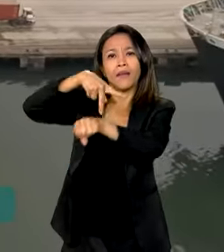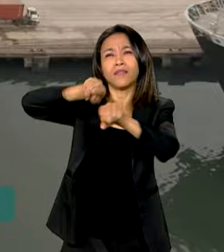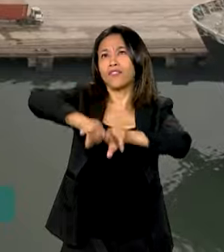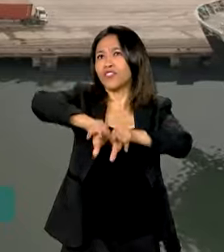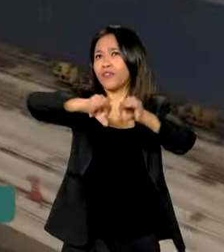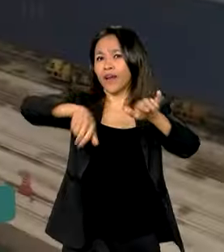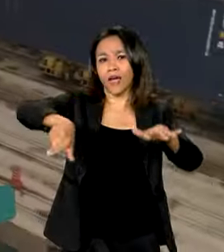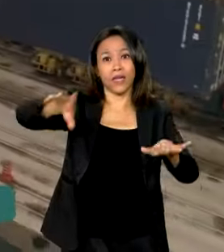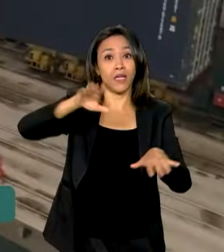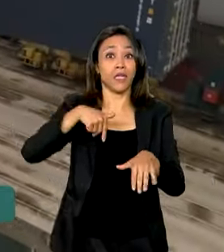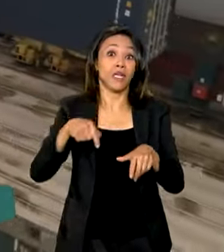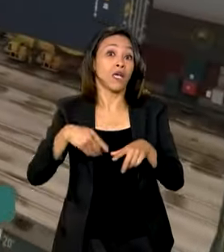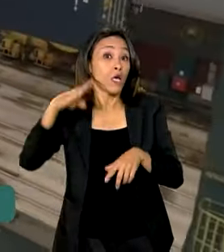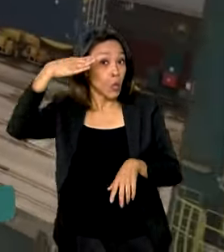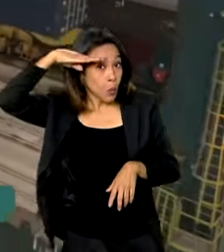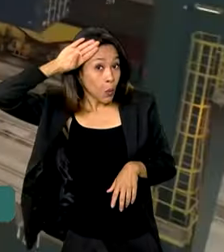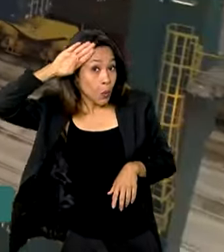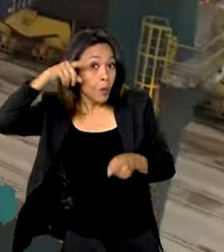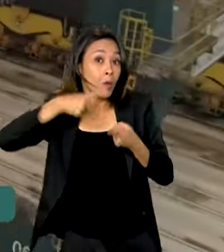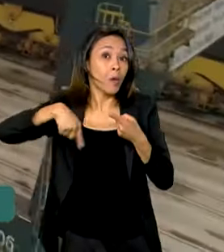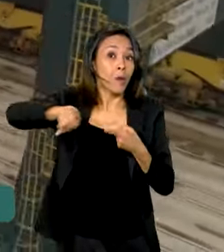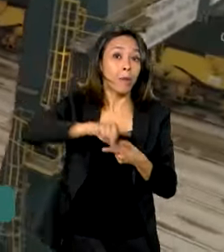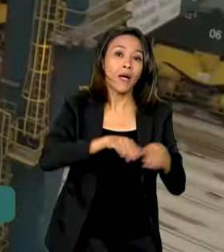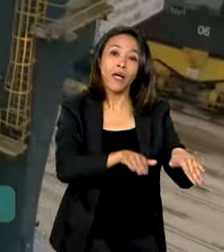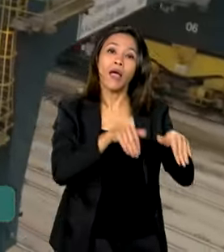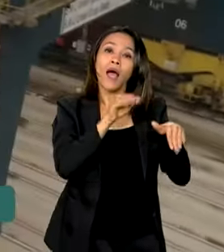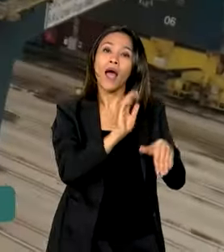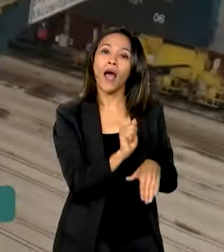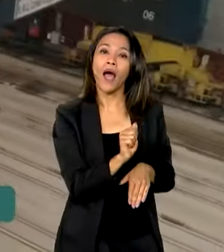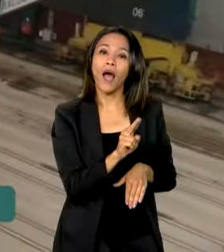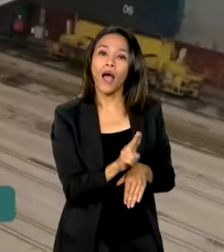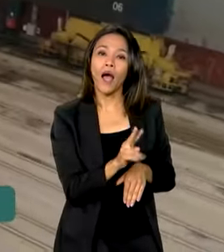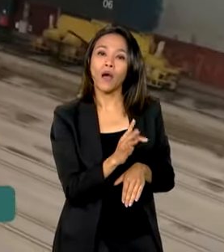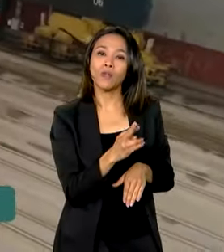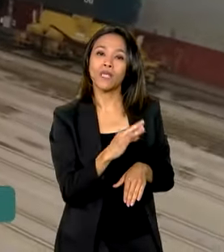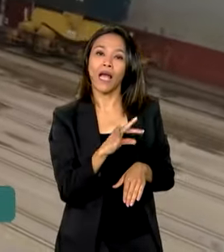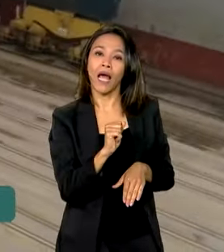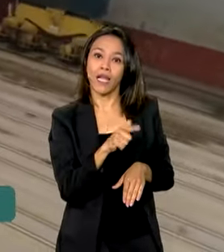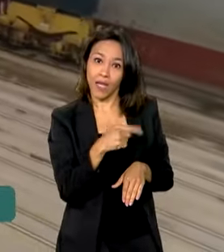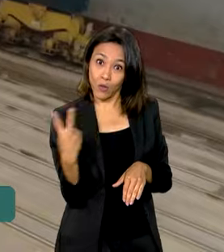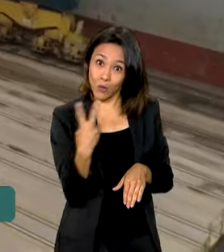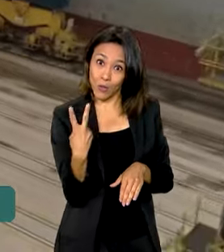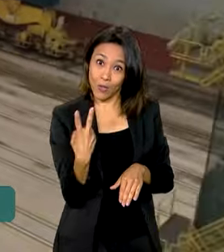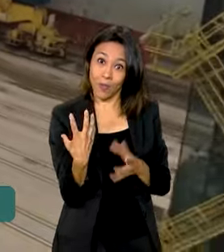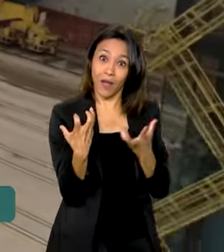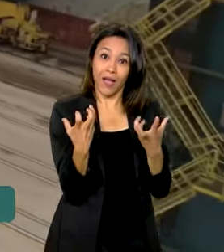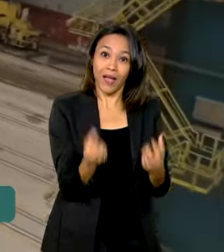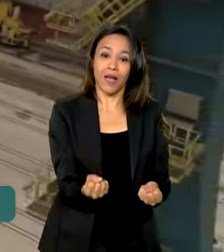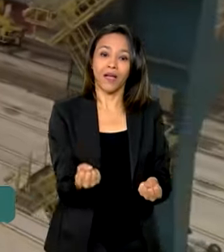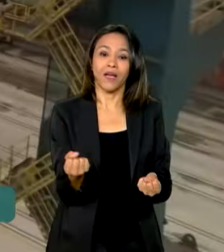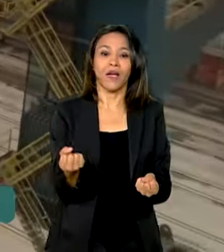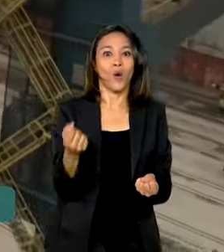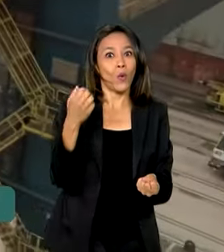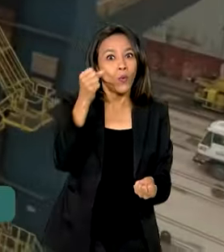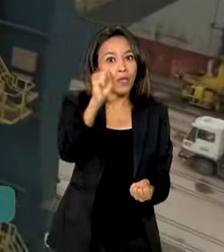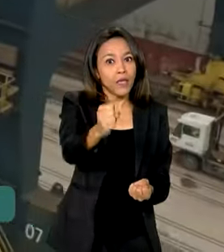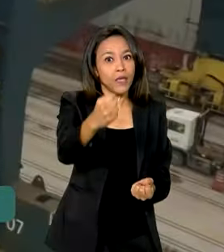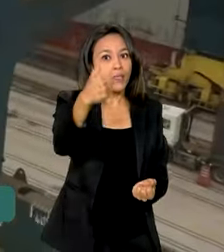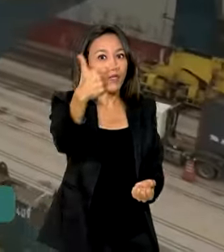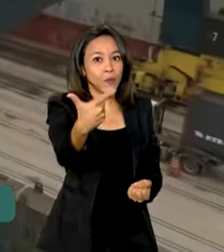Cuba e Austrália estão entre os últimos a ingressar neste grupo. A conquista de mais 82 clientes